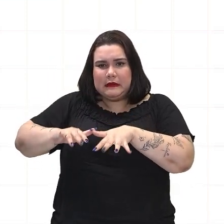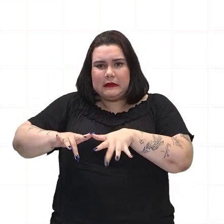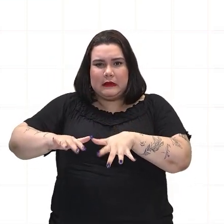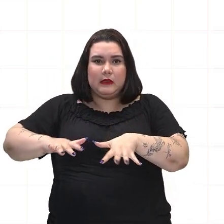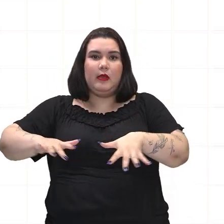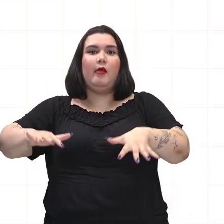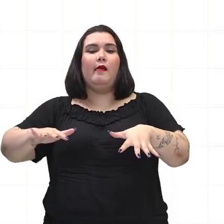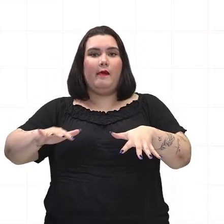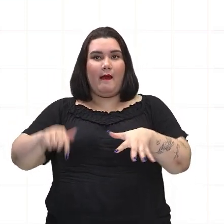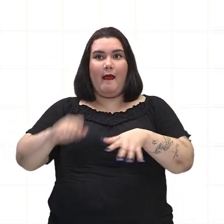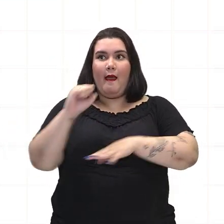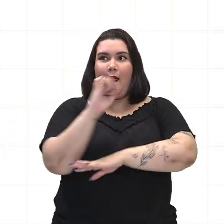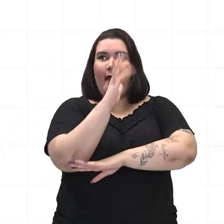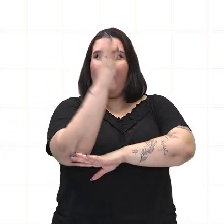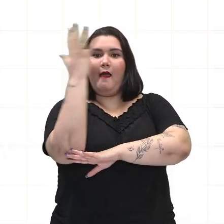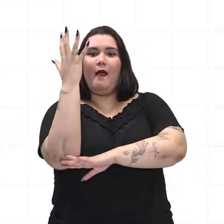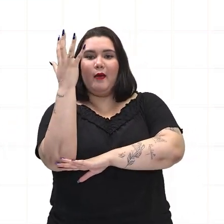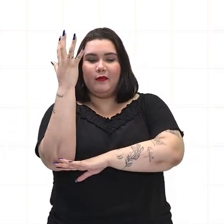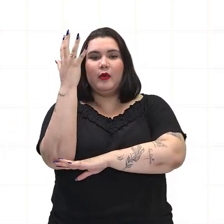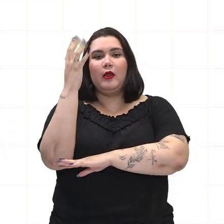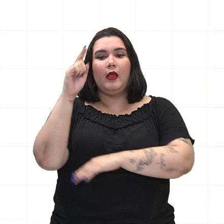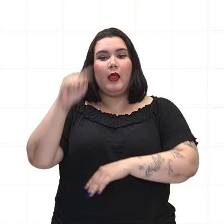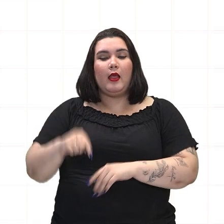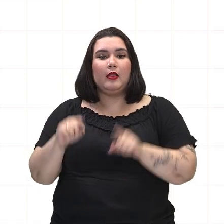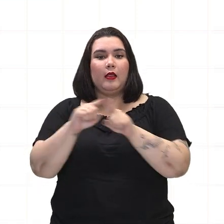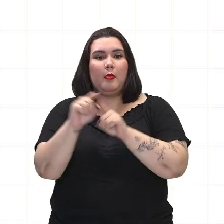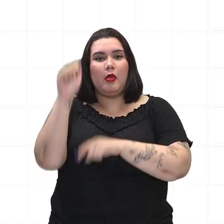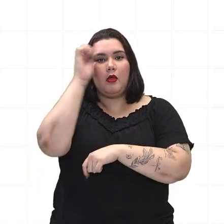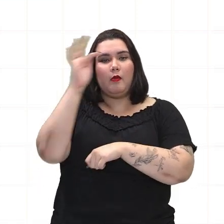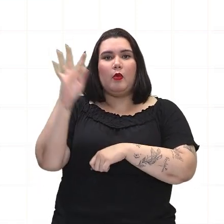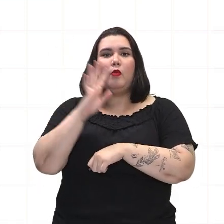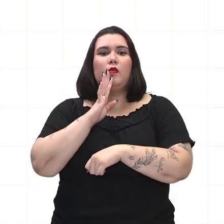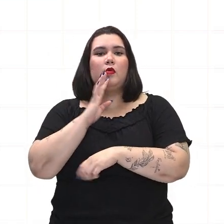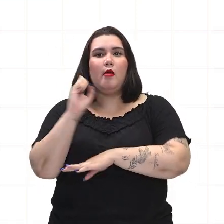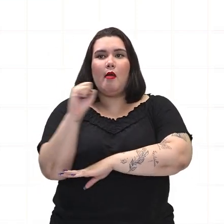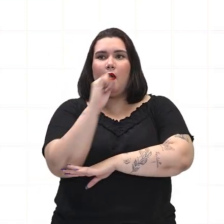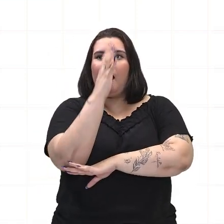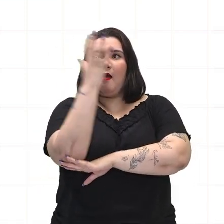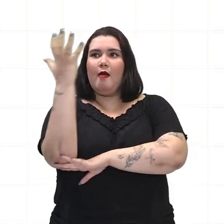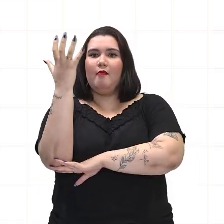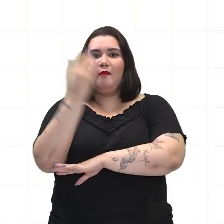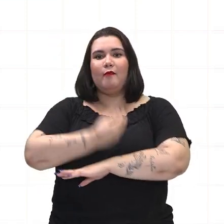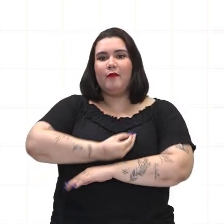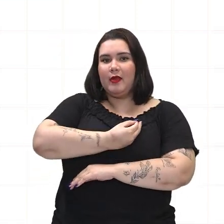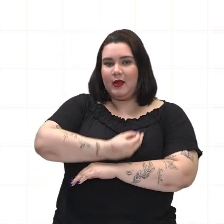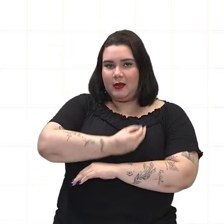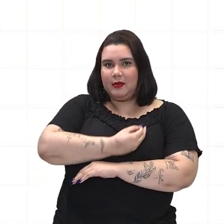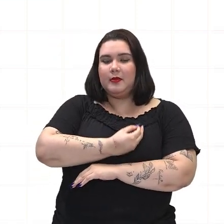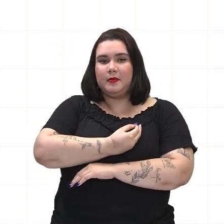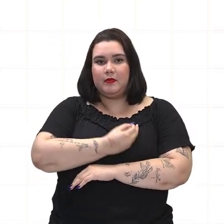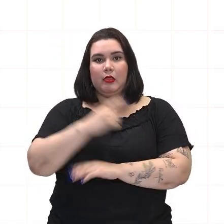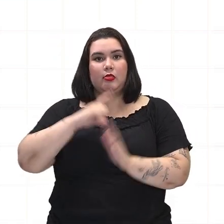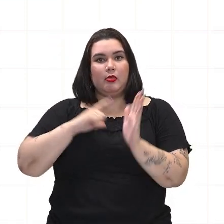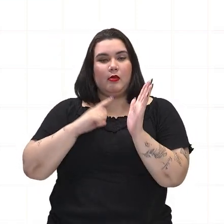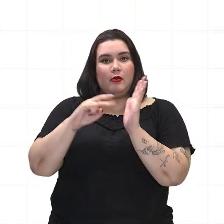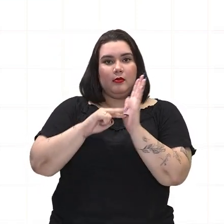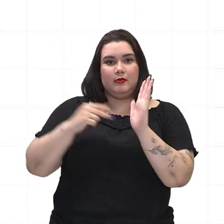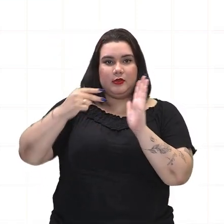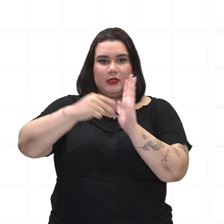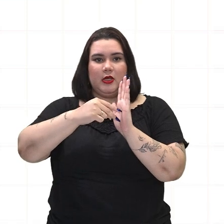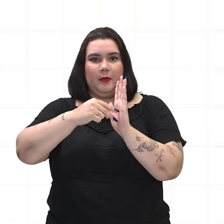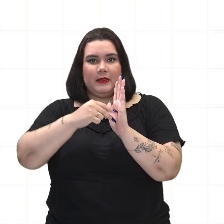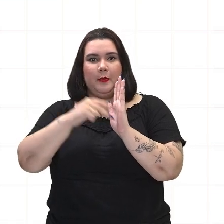chão, que é chamada também na África como árvore da vida. E ela tem um significado